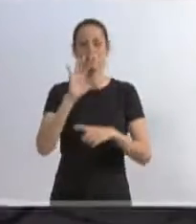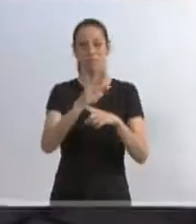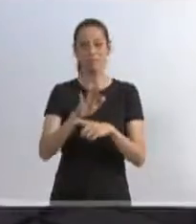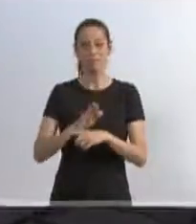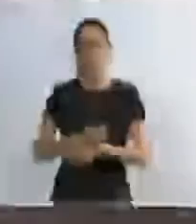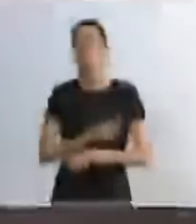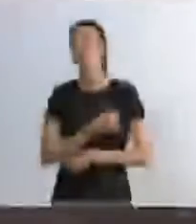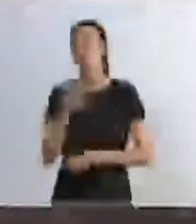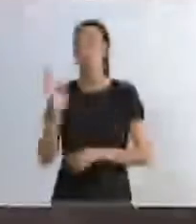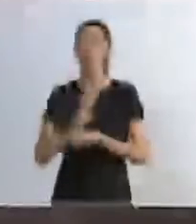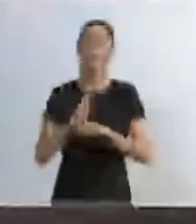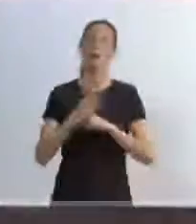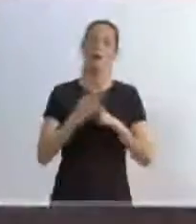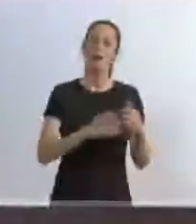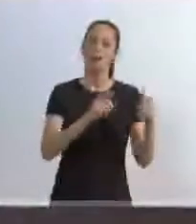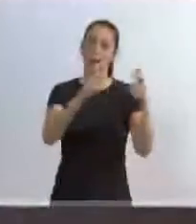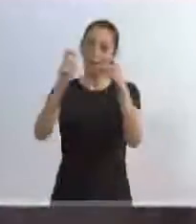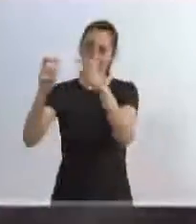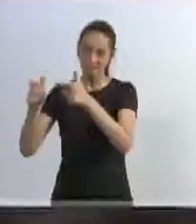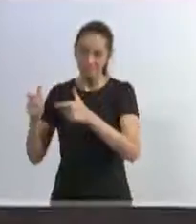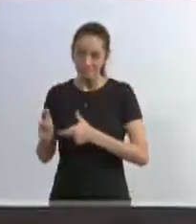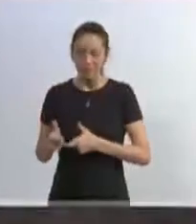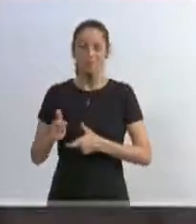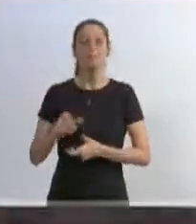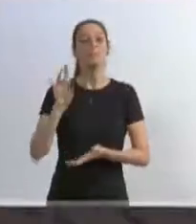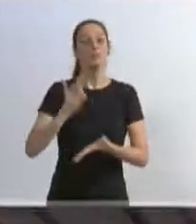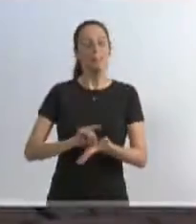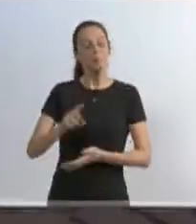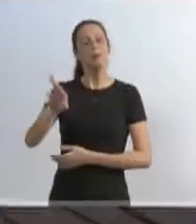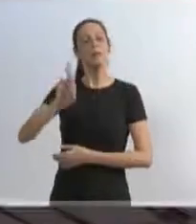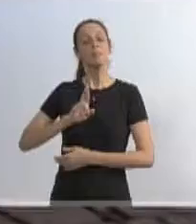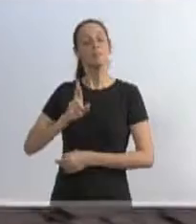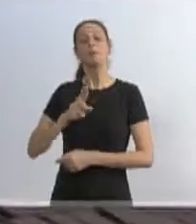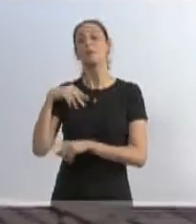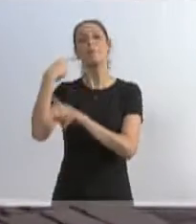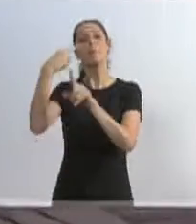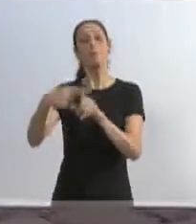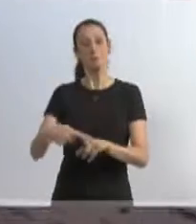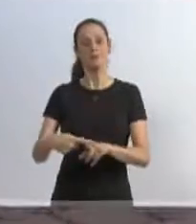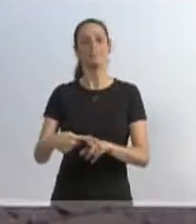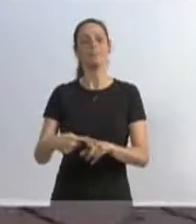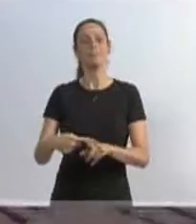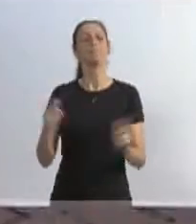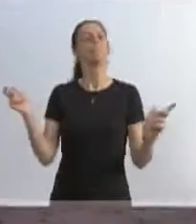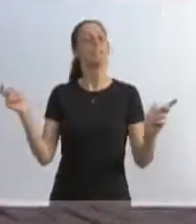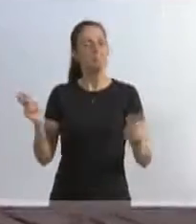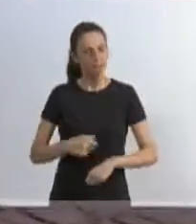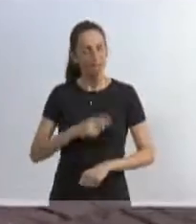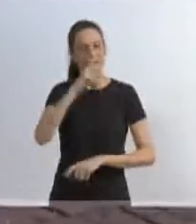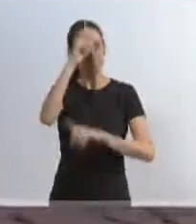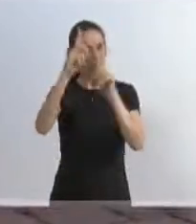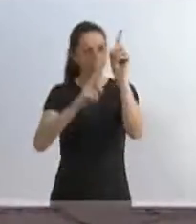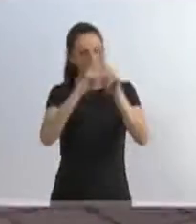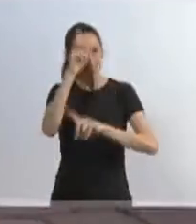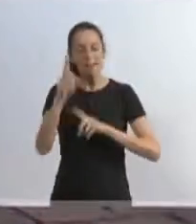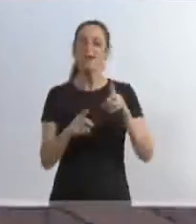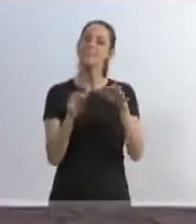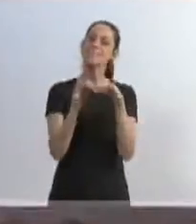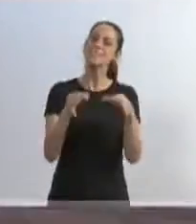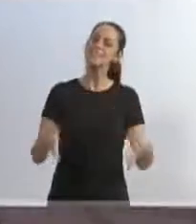bairros que nós realizamos, está aí a resposta de que, realmente, com iniciativas pequenas,